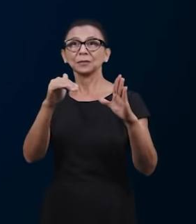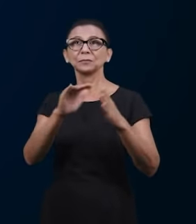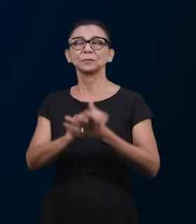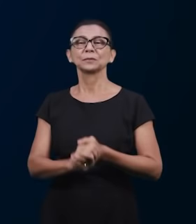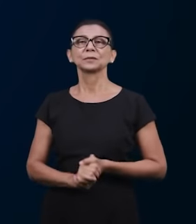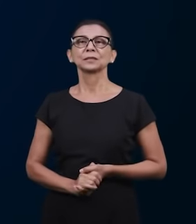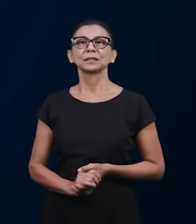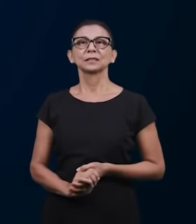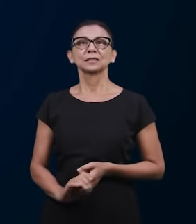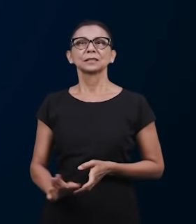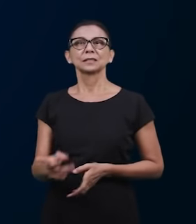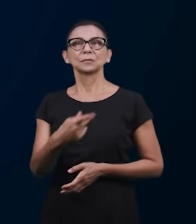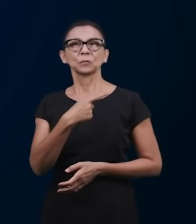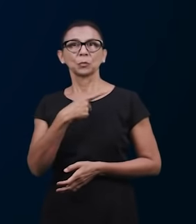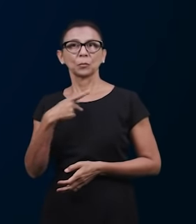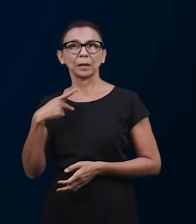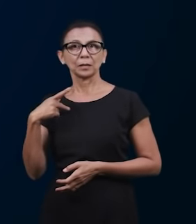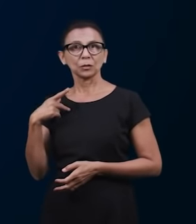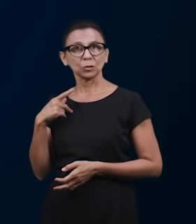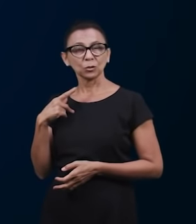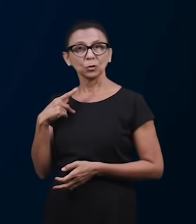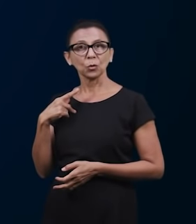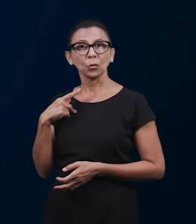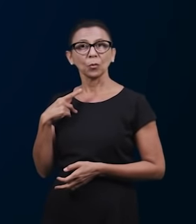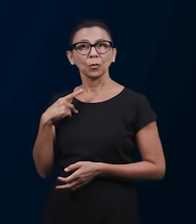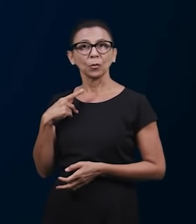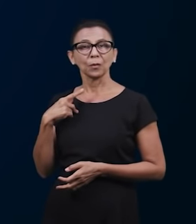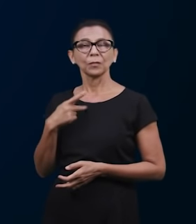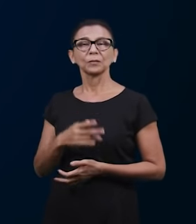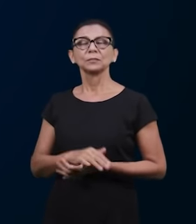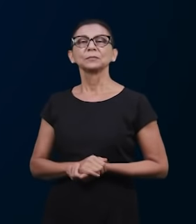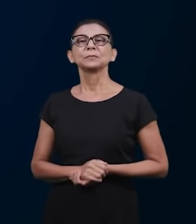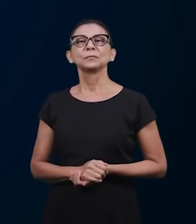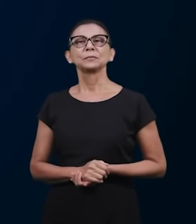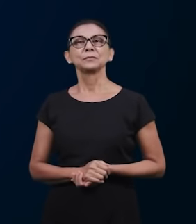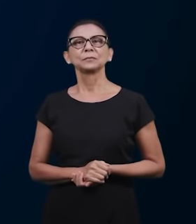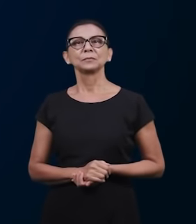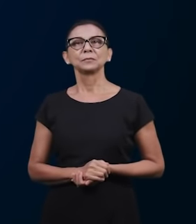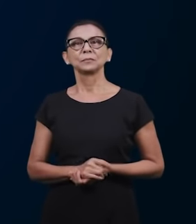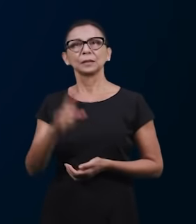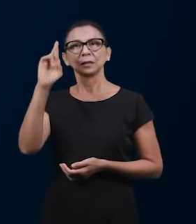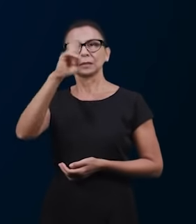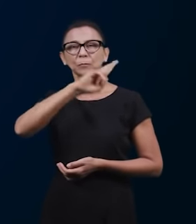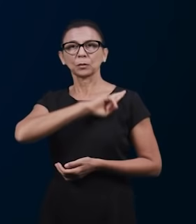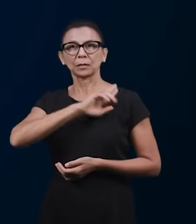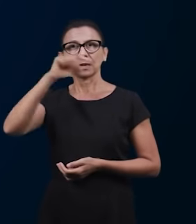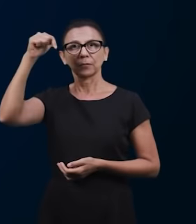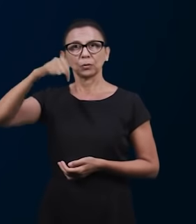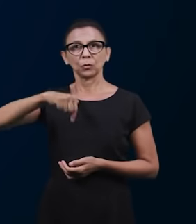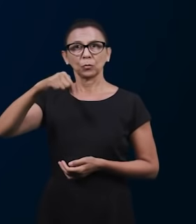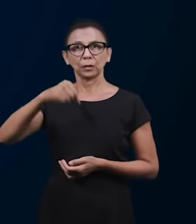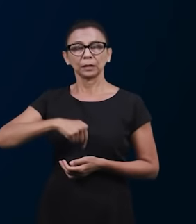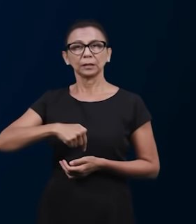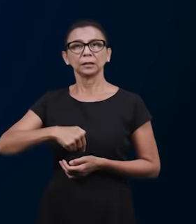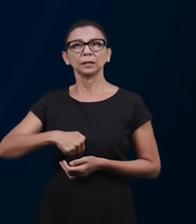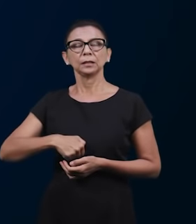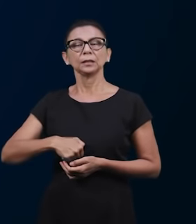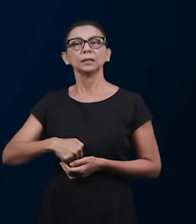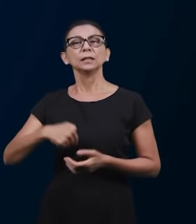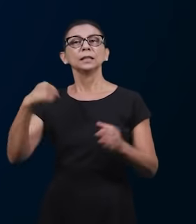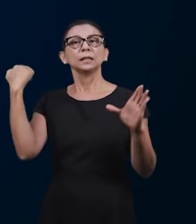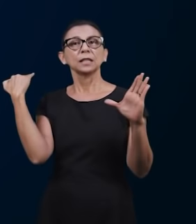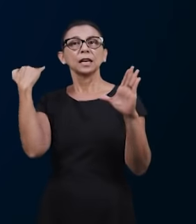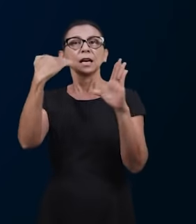que apontamos as respostas e depois se las enviamos ao pastor e aqui